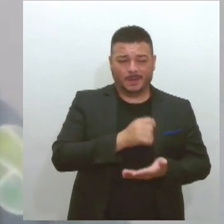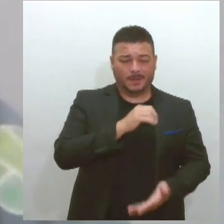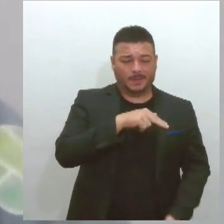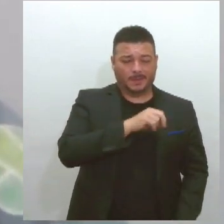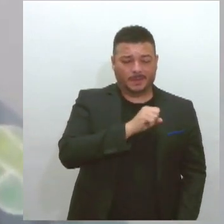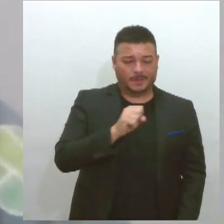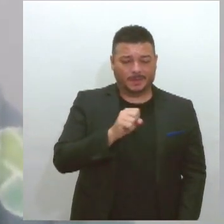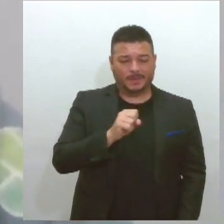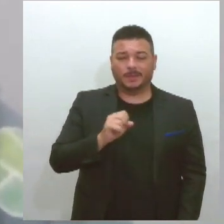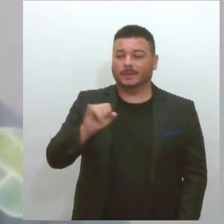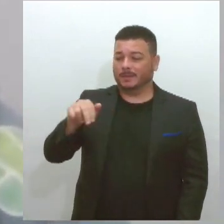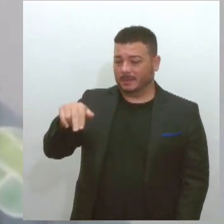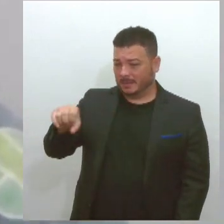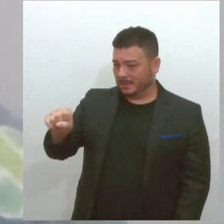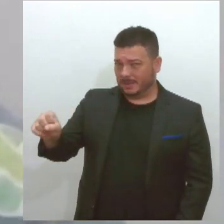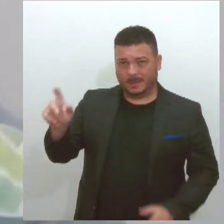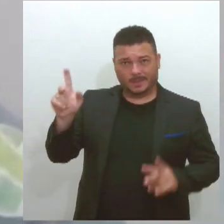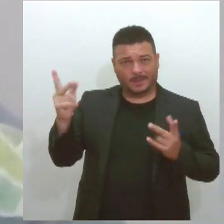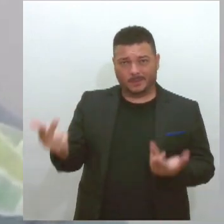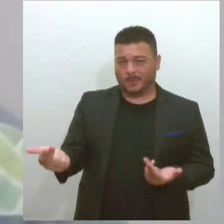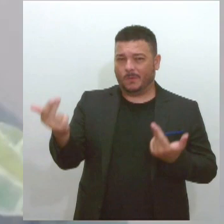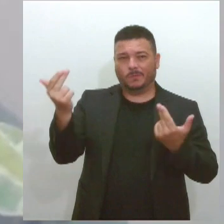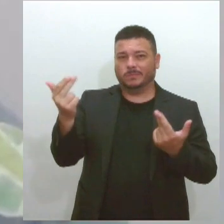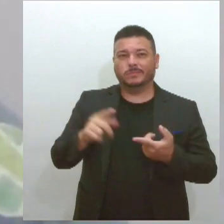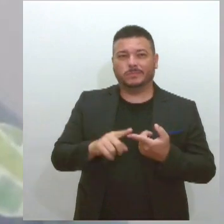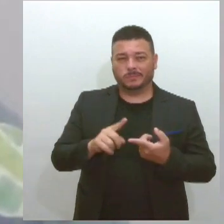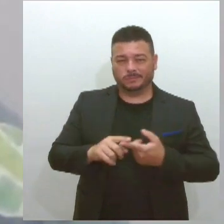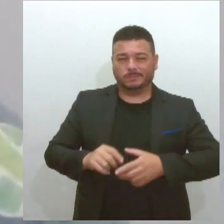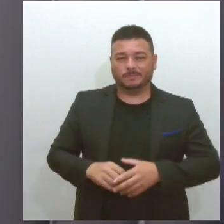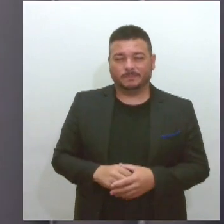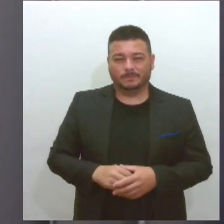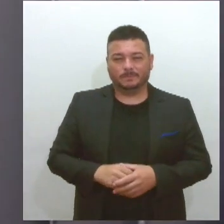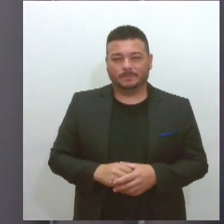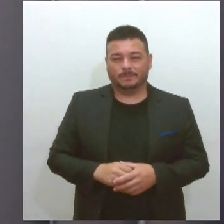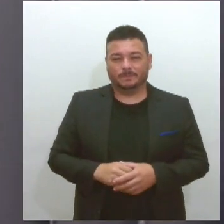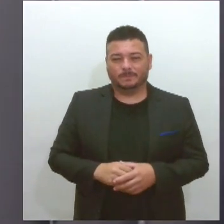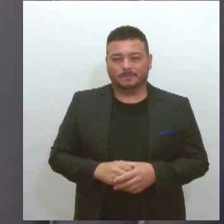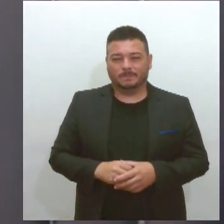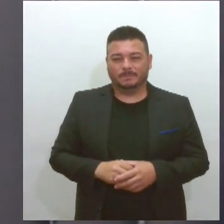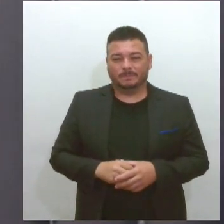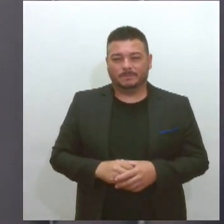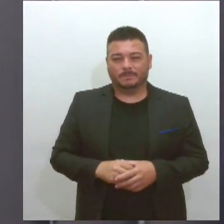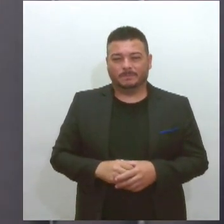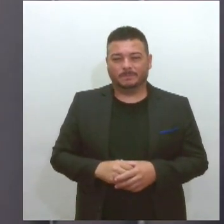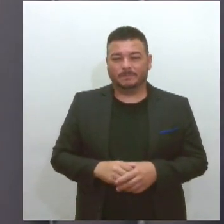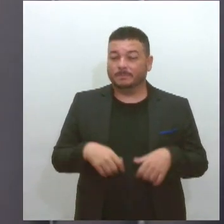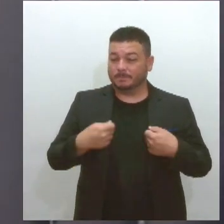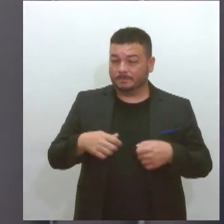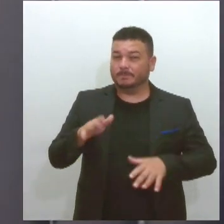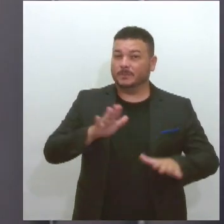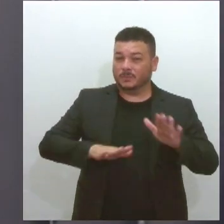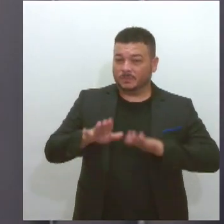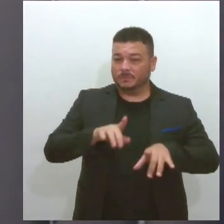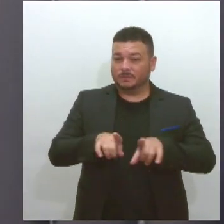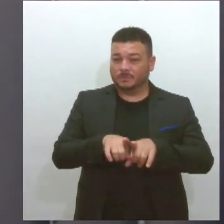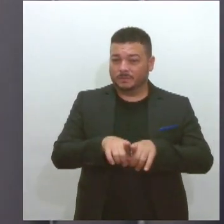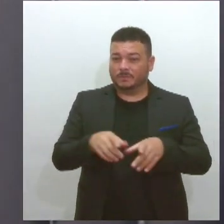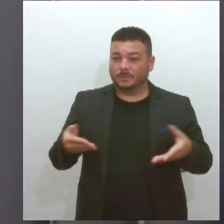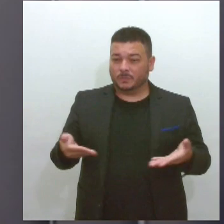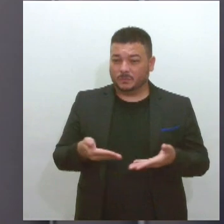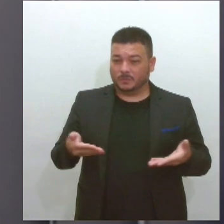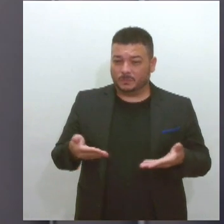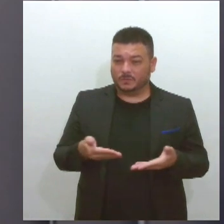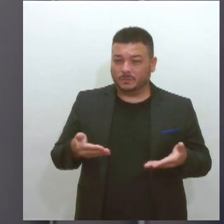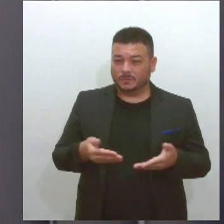aquele requisito, aquela legalidade correta, né. E é preciso tomar os devidos cuidados, né, quando eu falei aqui hoje também, por causa dos